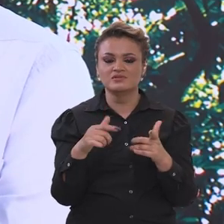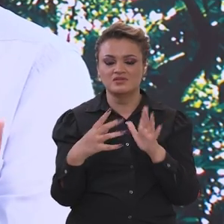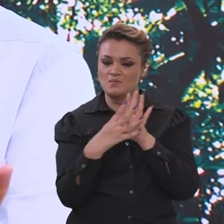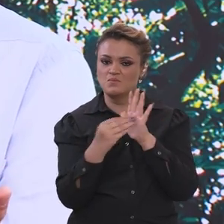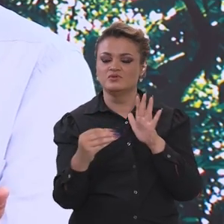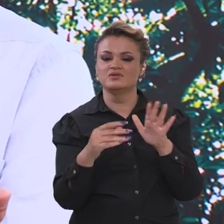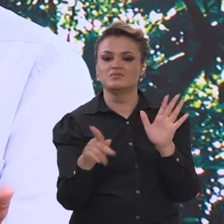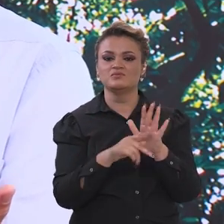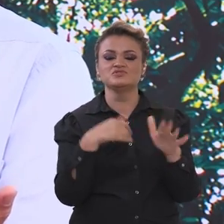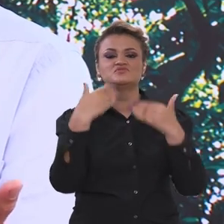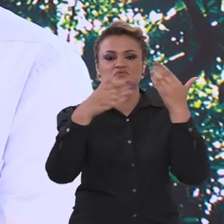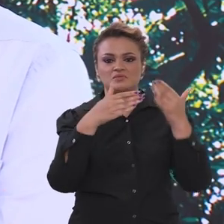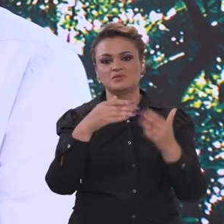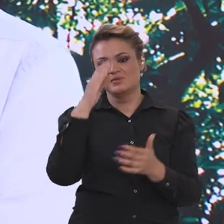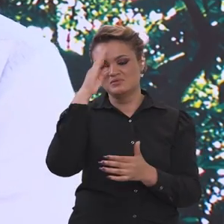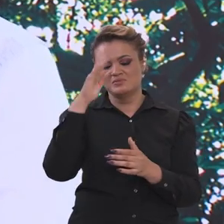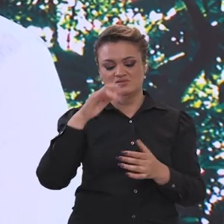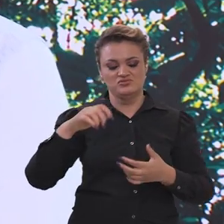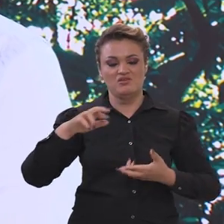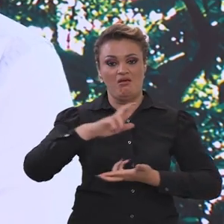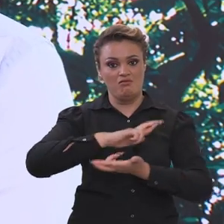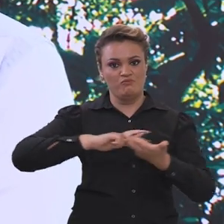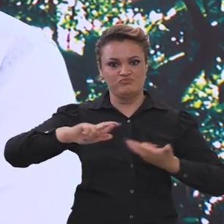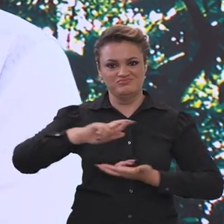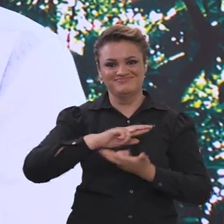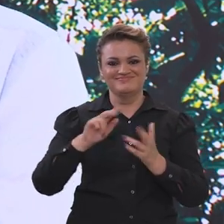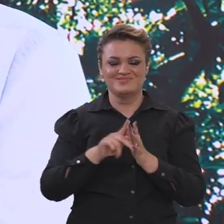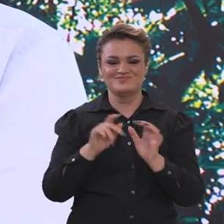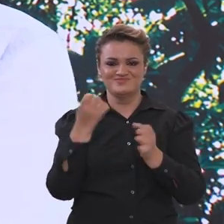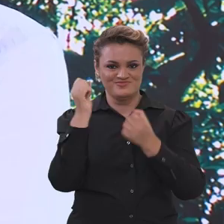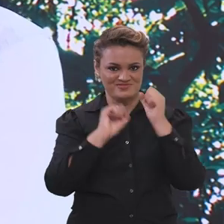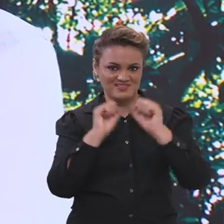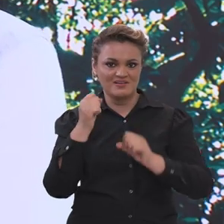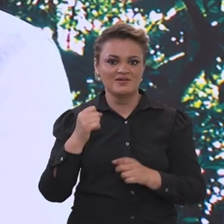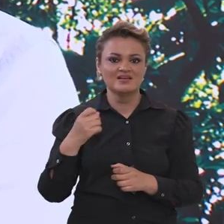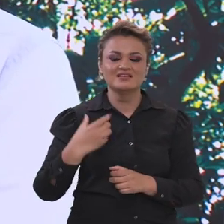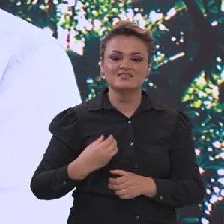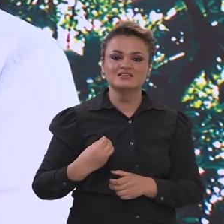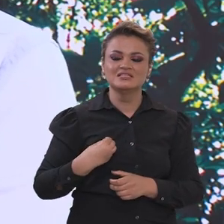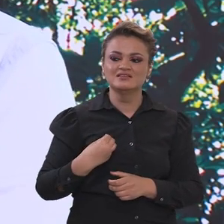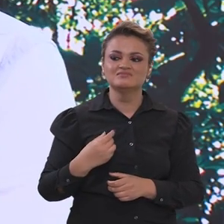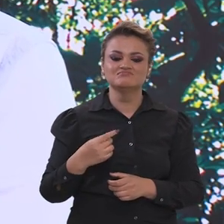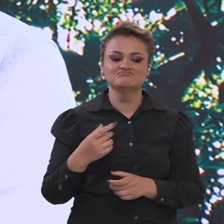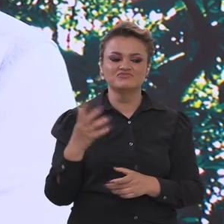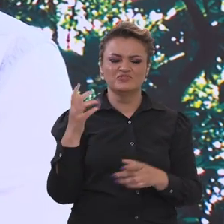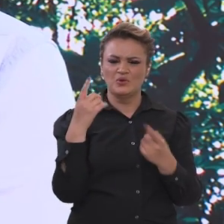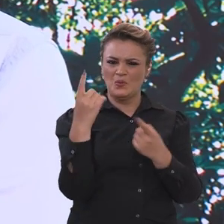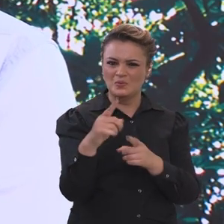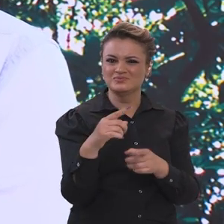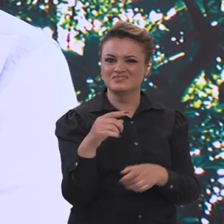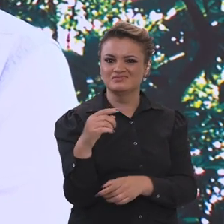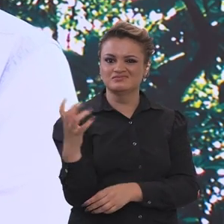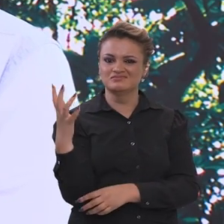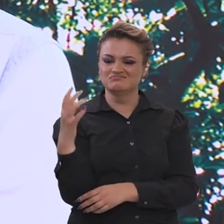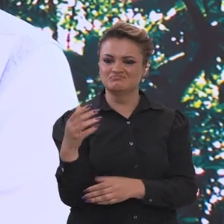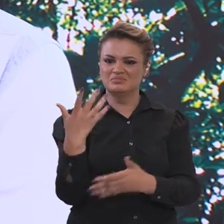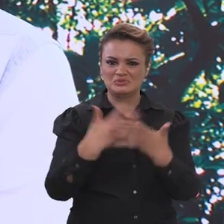fizeram um modelo de desenvolvimento, sobretudo a partir da Revolução Industrial, que predou muitas florestas